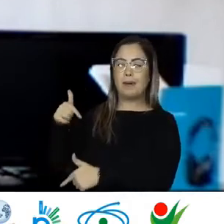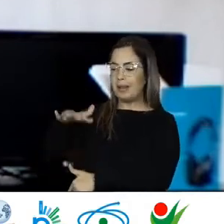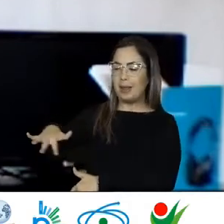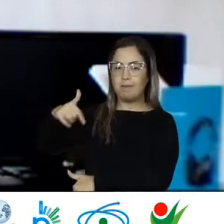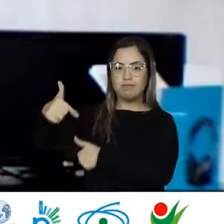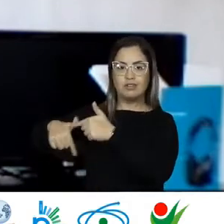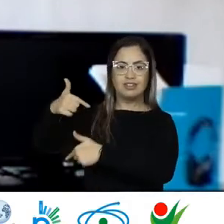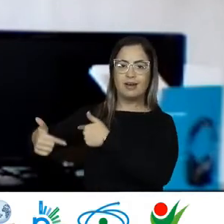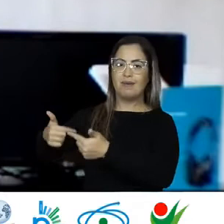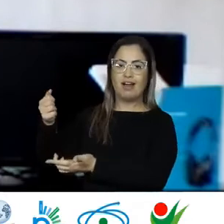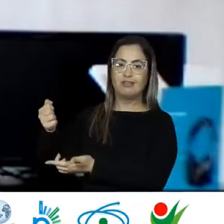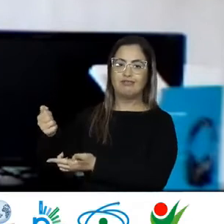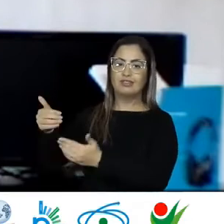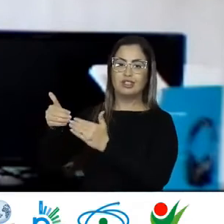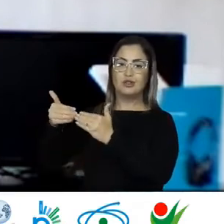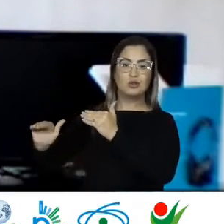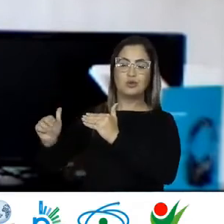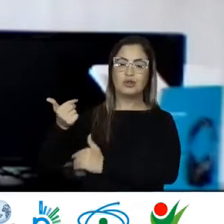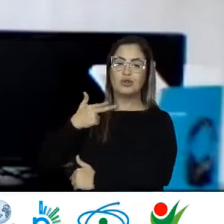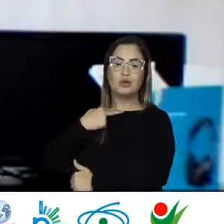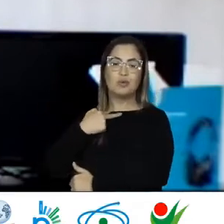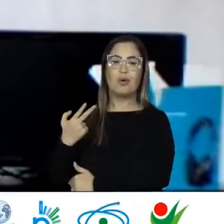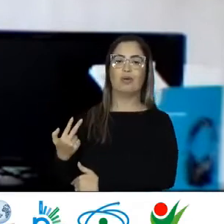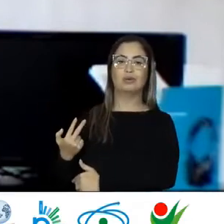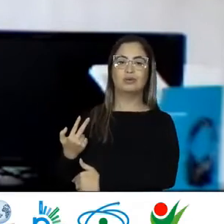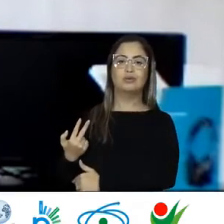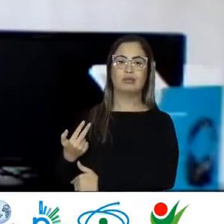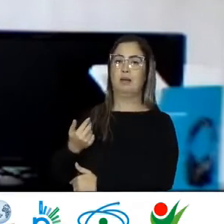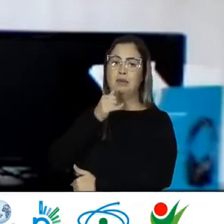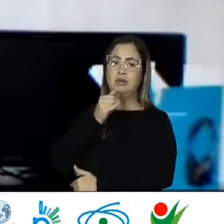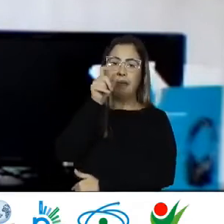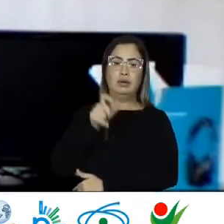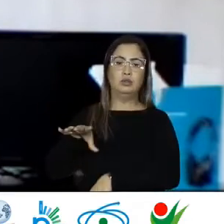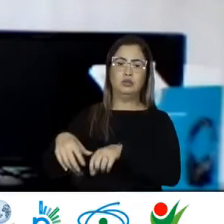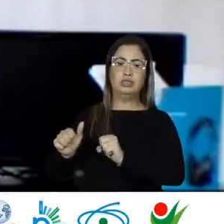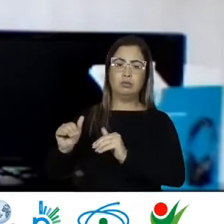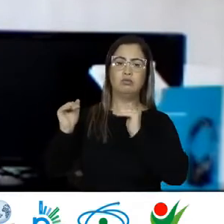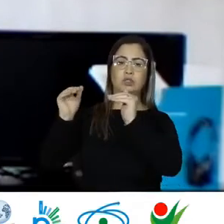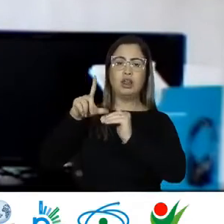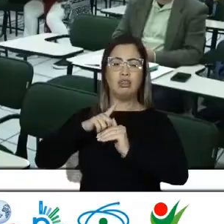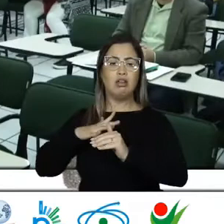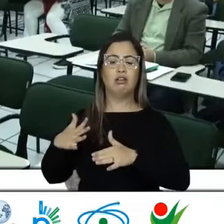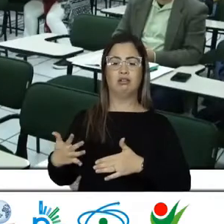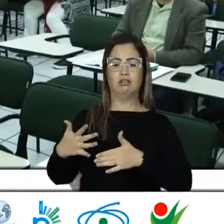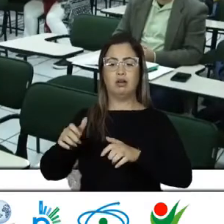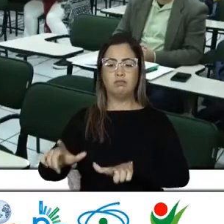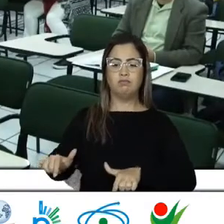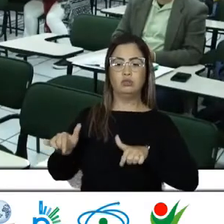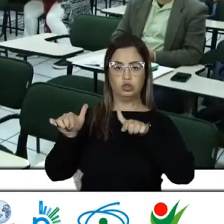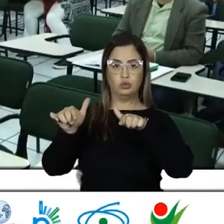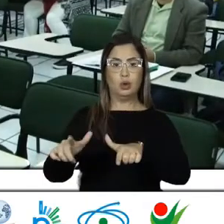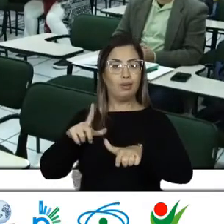Que criam lá Não permitem As pessoas As diploma superior Às vezes Tem pós-graduação E vão trabalhar No emprego doméstico Para as mulheres